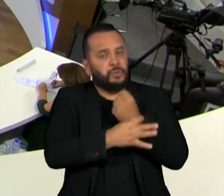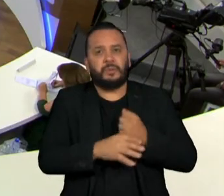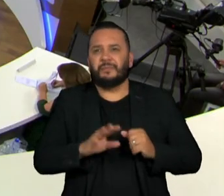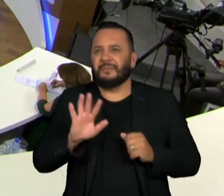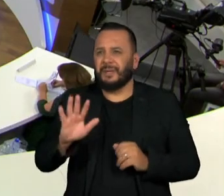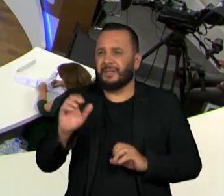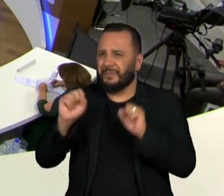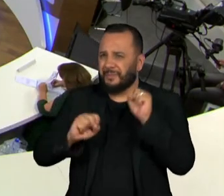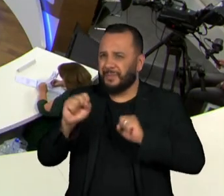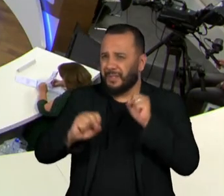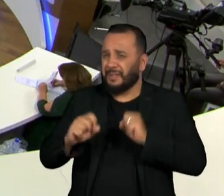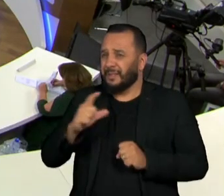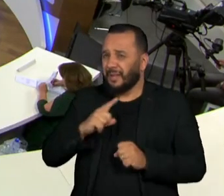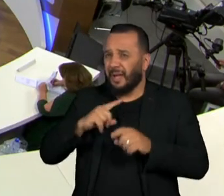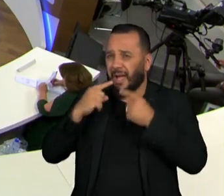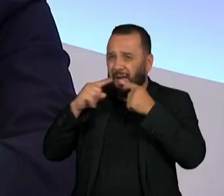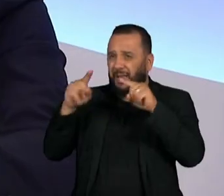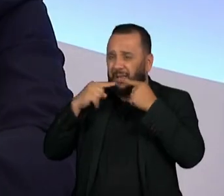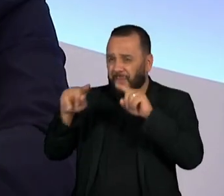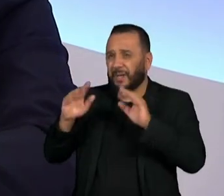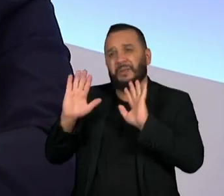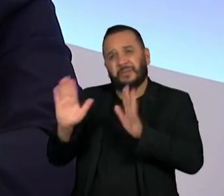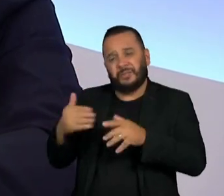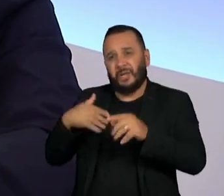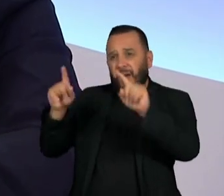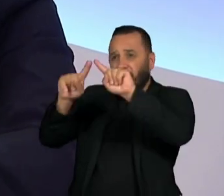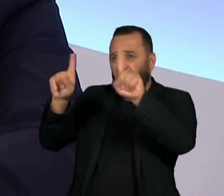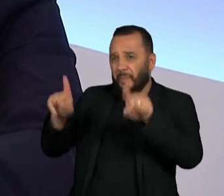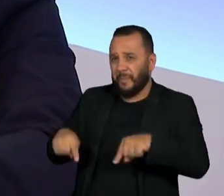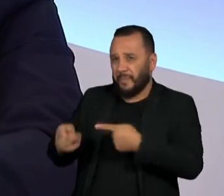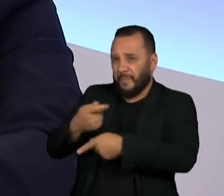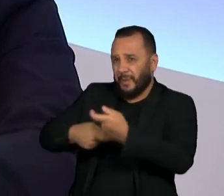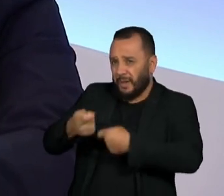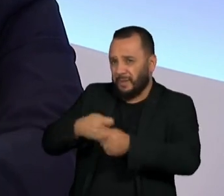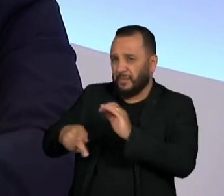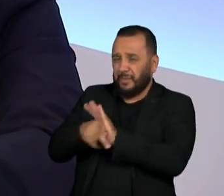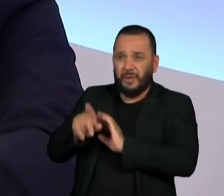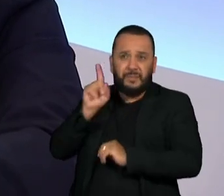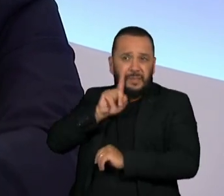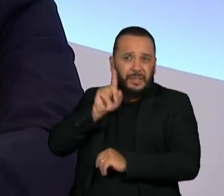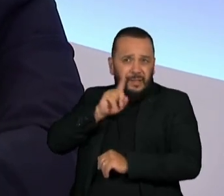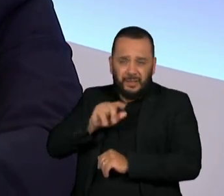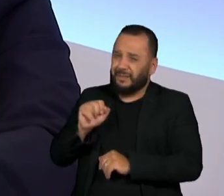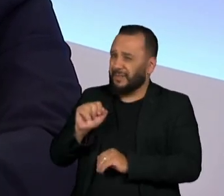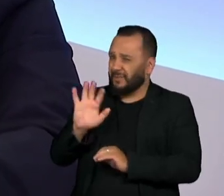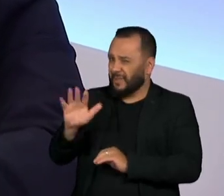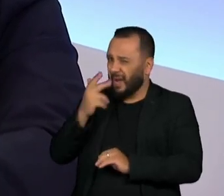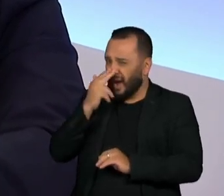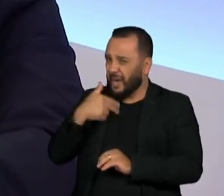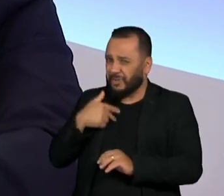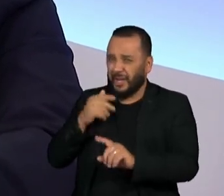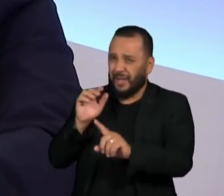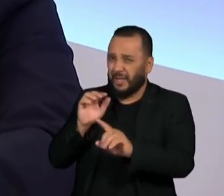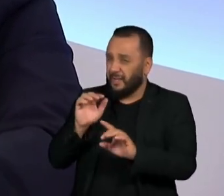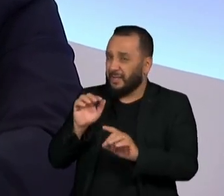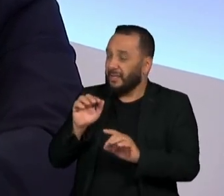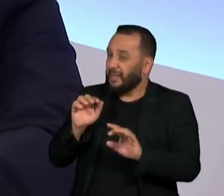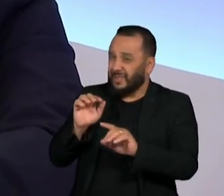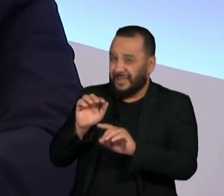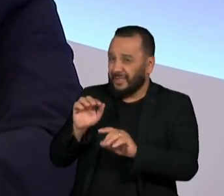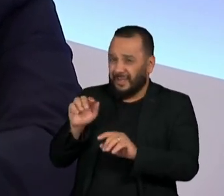desse evento das americanas, dizendo que o crédito já está secando. Você acha que esse evento não tem influência na política monetária?